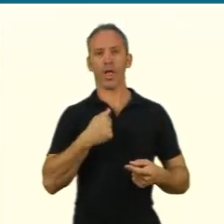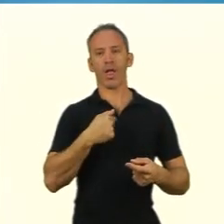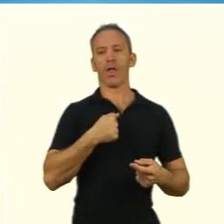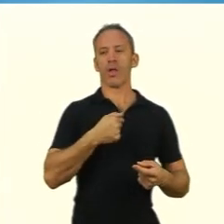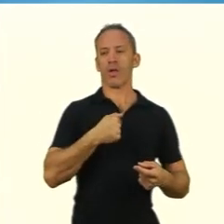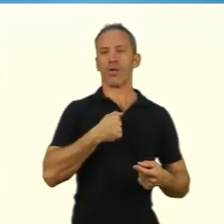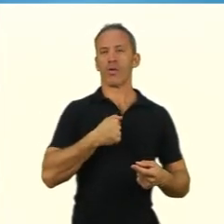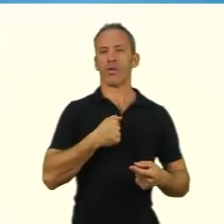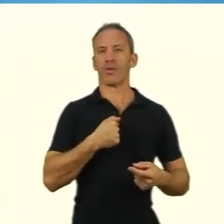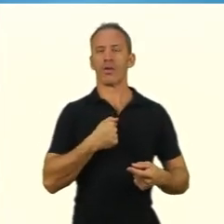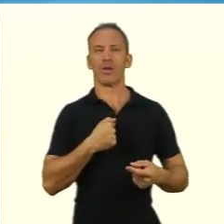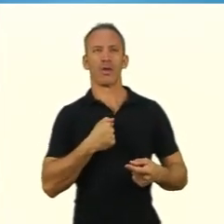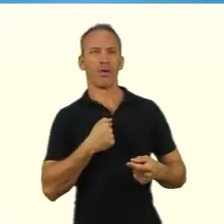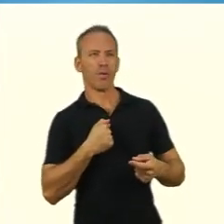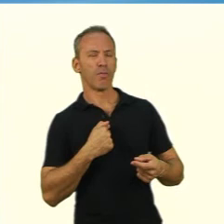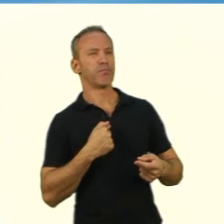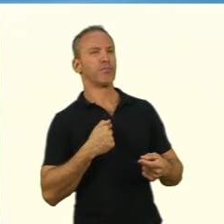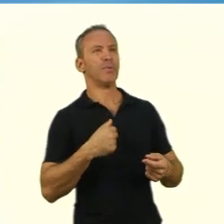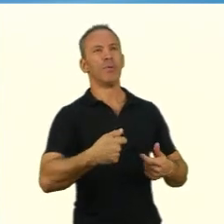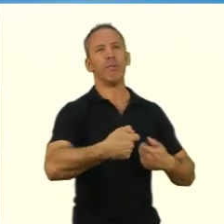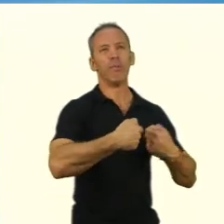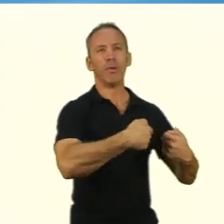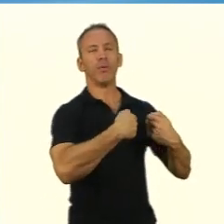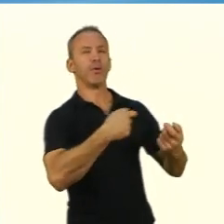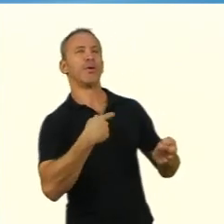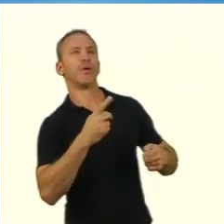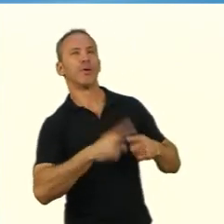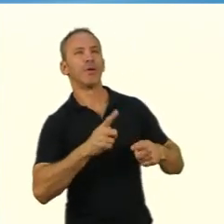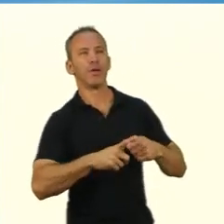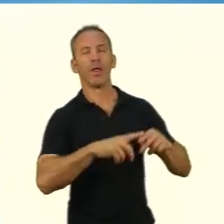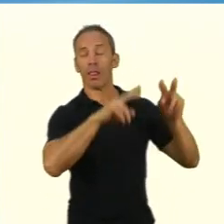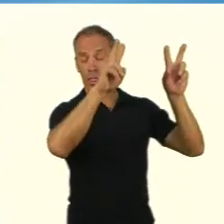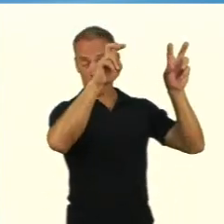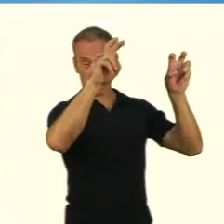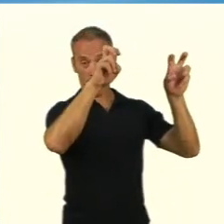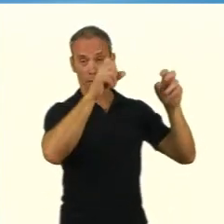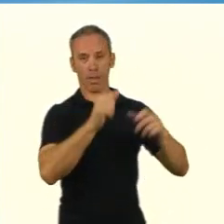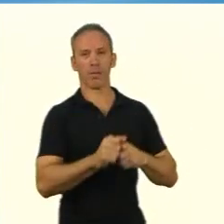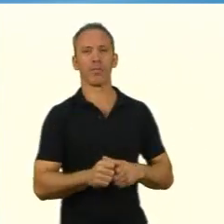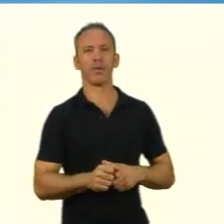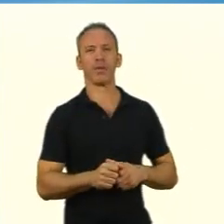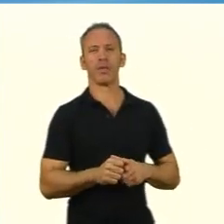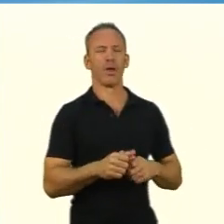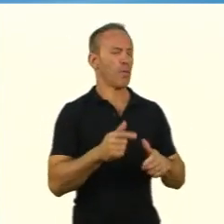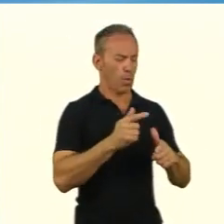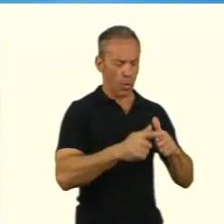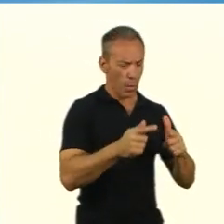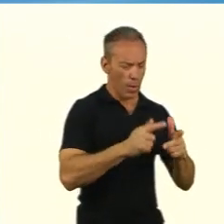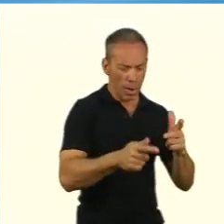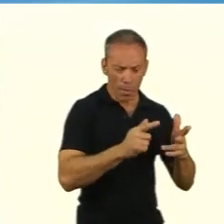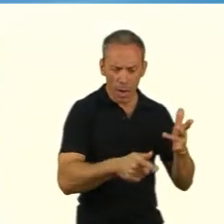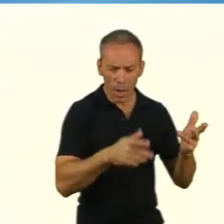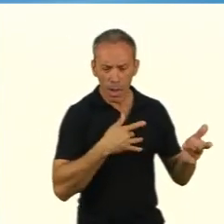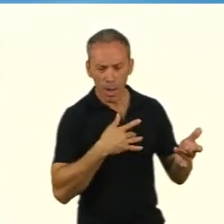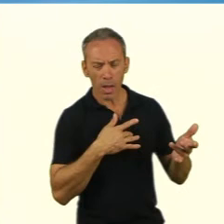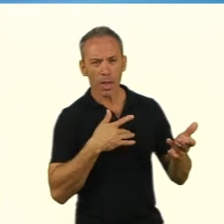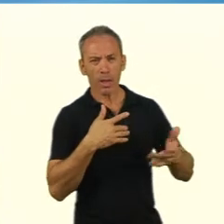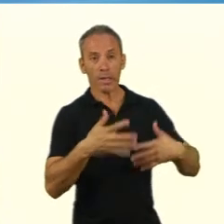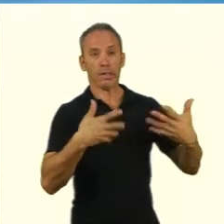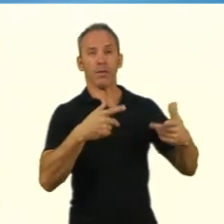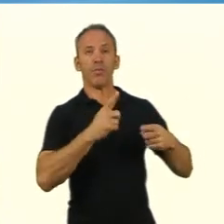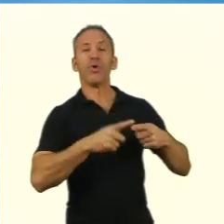o quanto esse estudo é importante para mim então a referência existencial eu no mundo